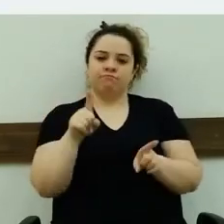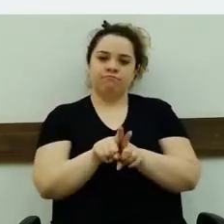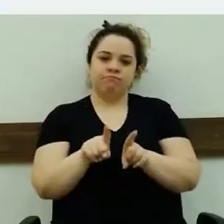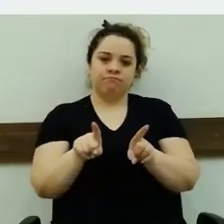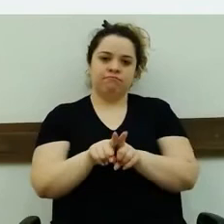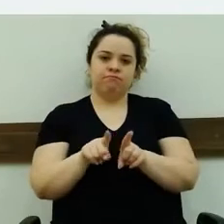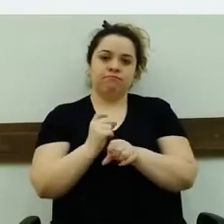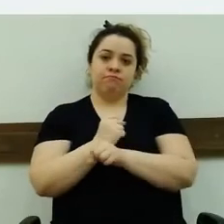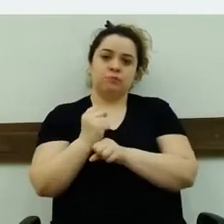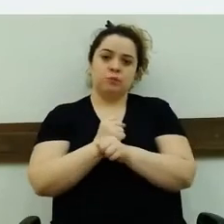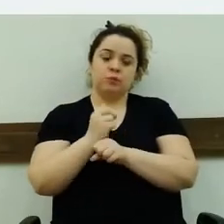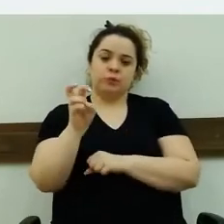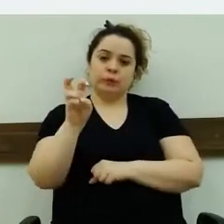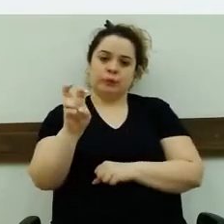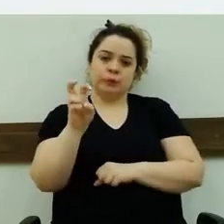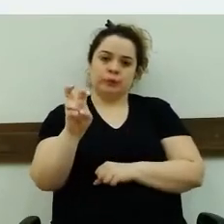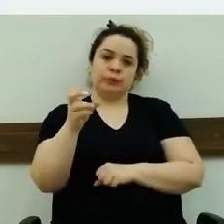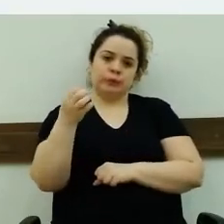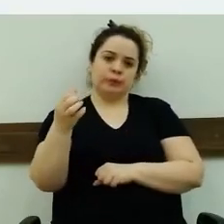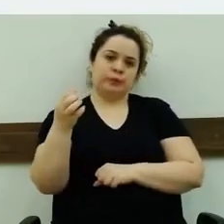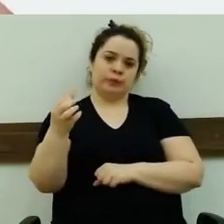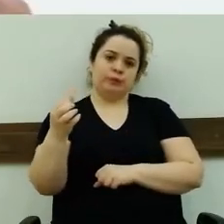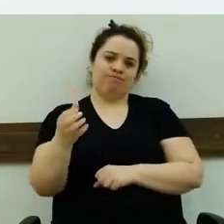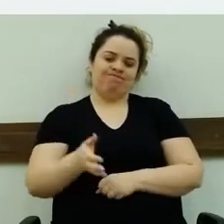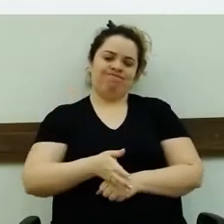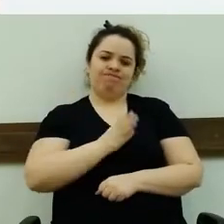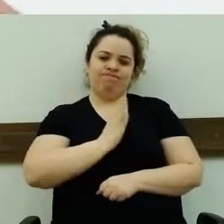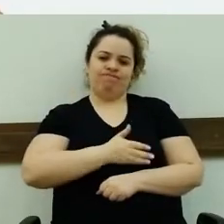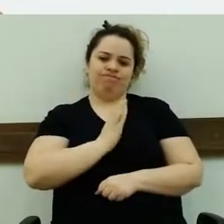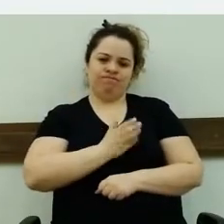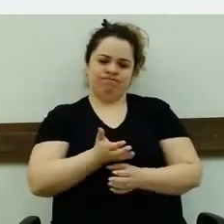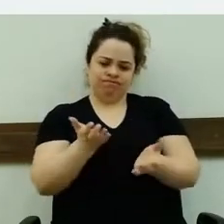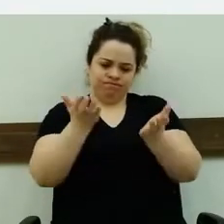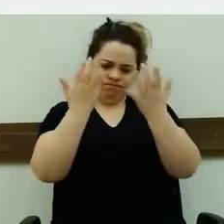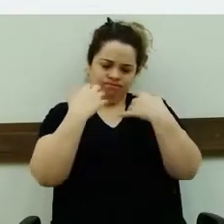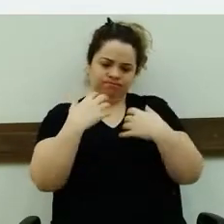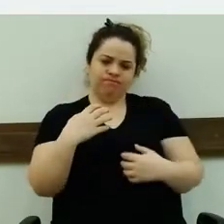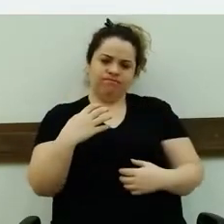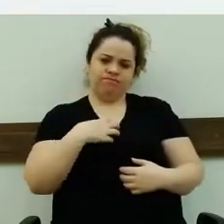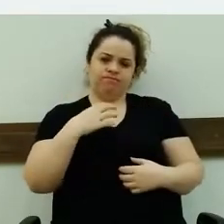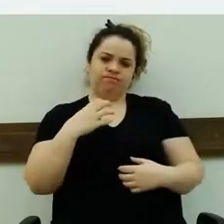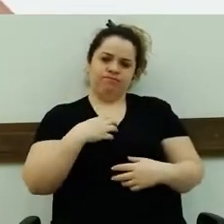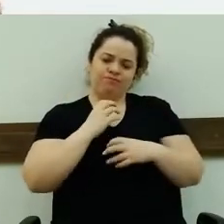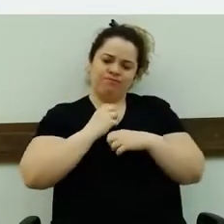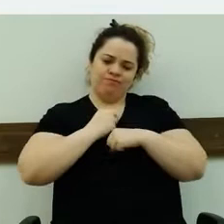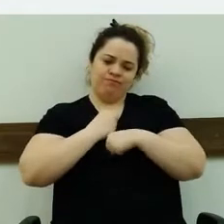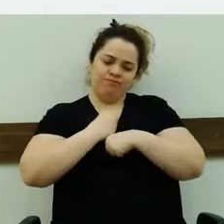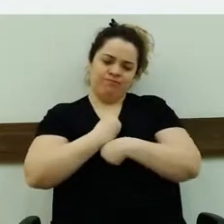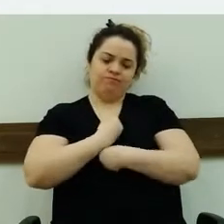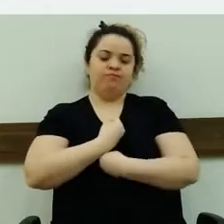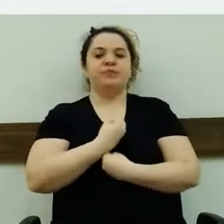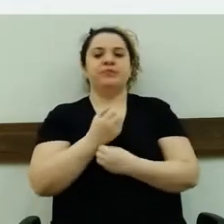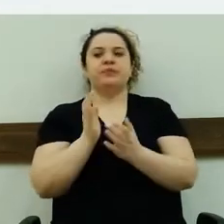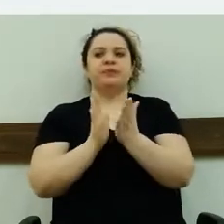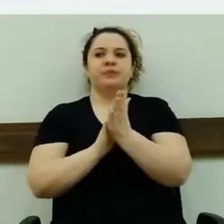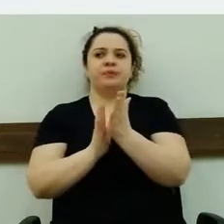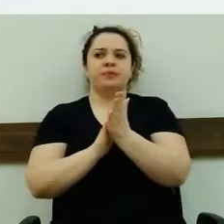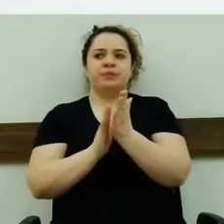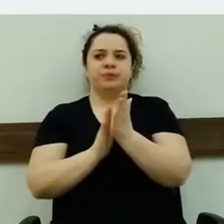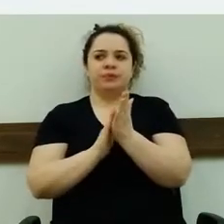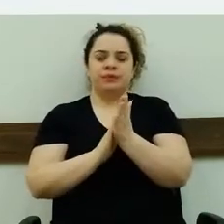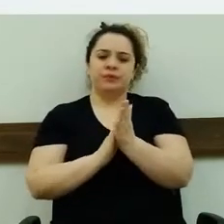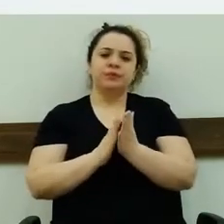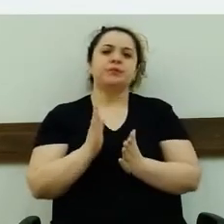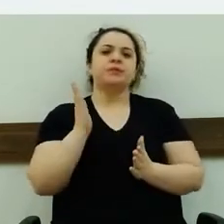né? É uma sequela. Mas parabéns pelas suas posições. Pode ter certeza que